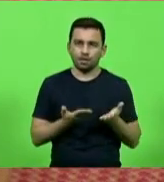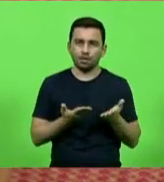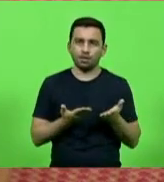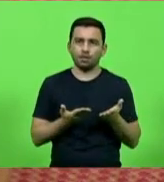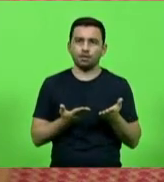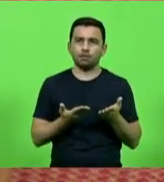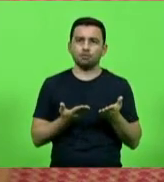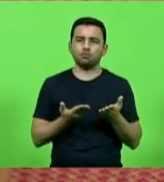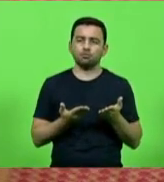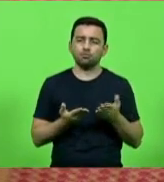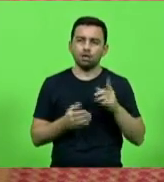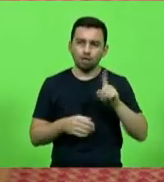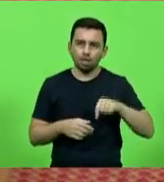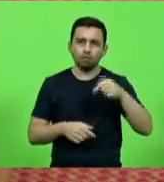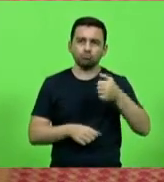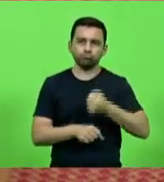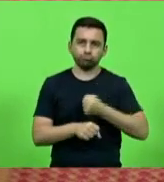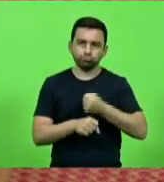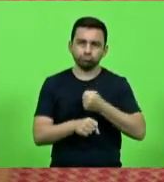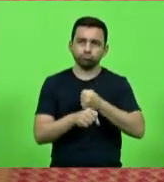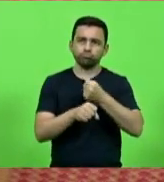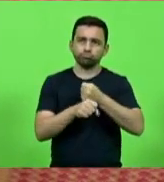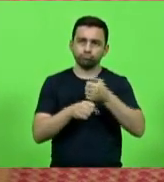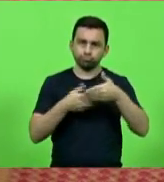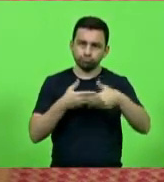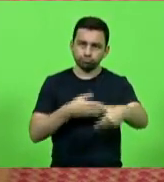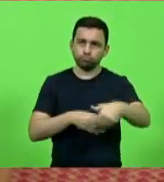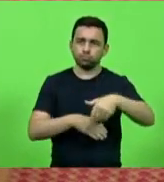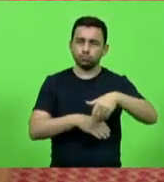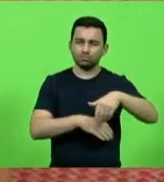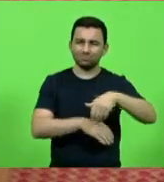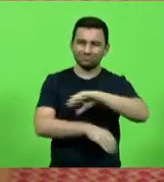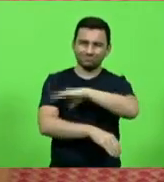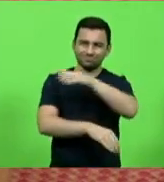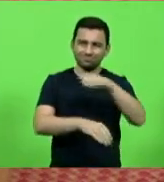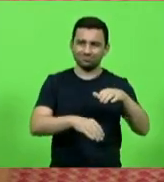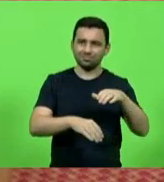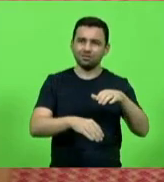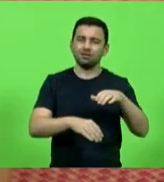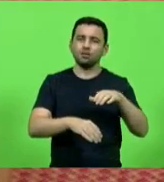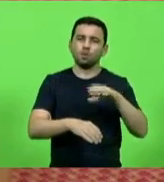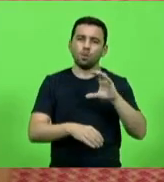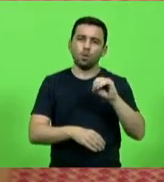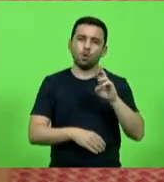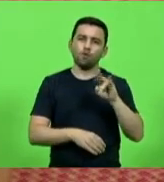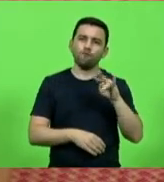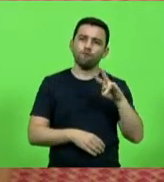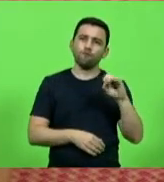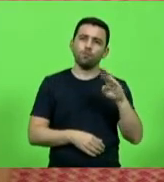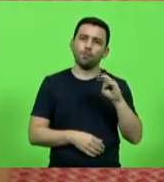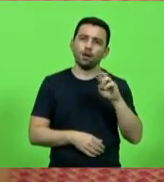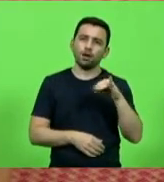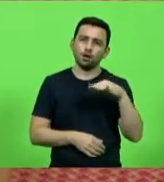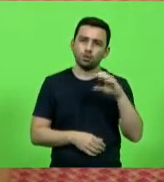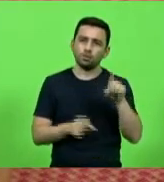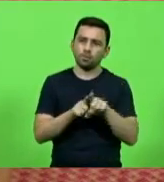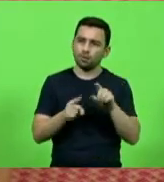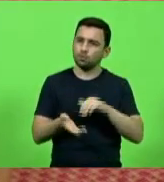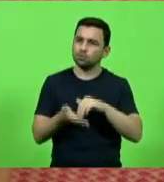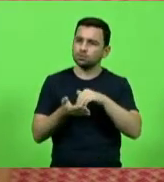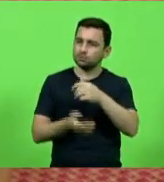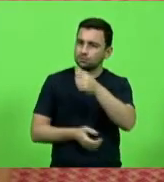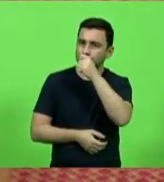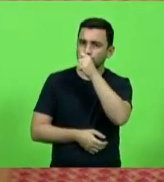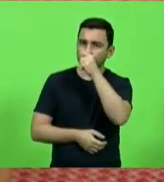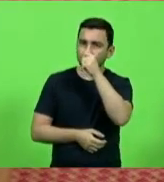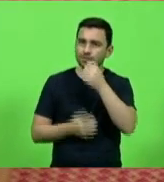realização das obras da Serra do Corvo Branco. Vi que hoje também teve uma moção, deputado João Amin,